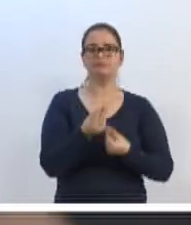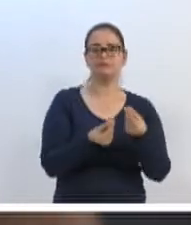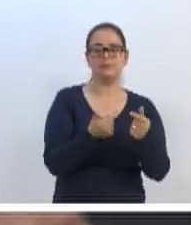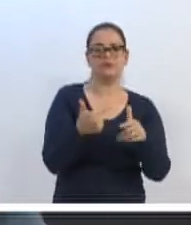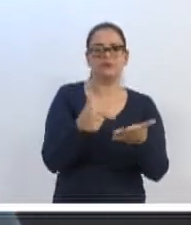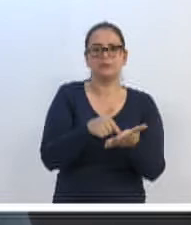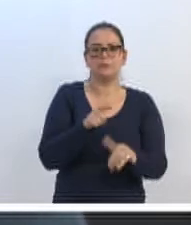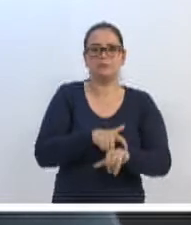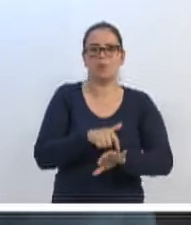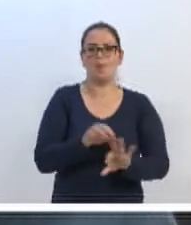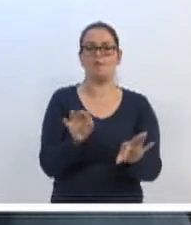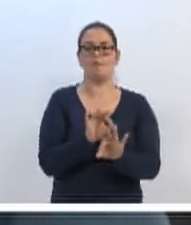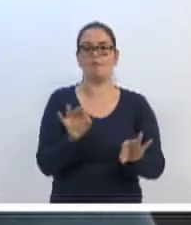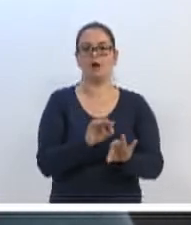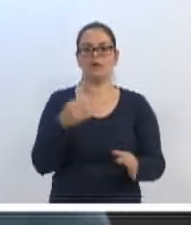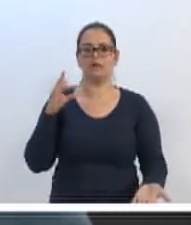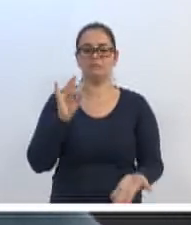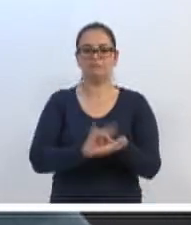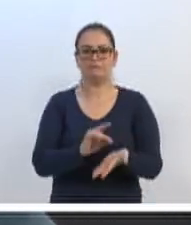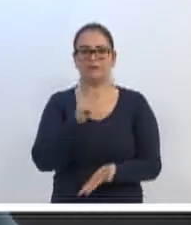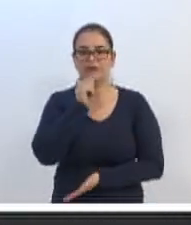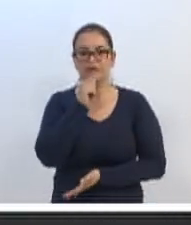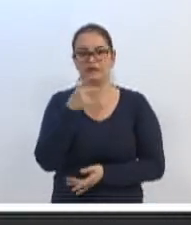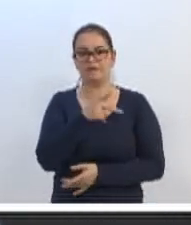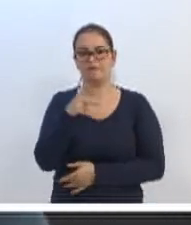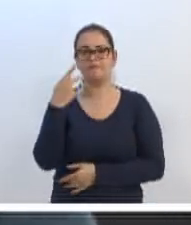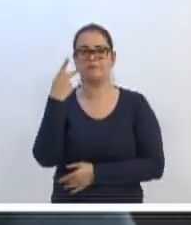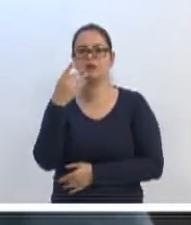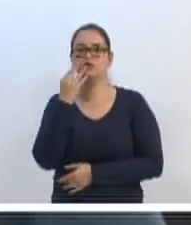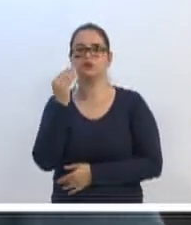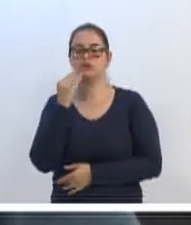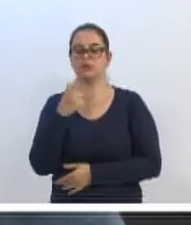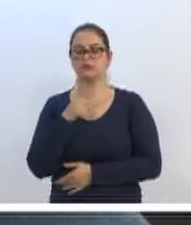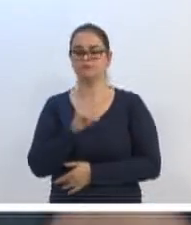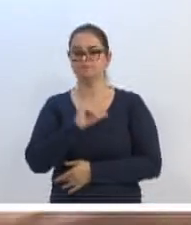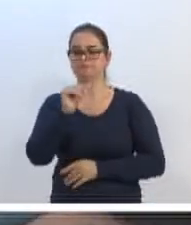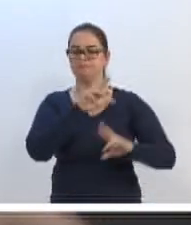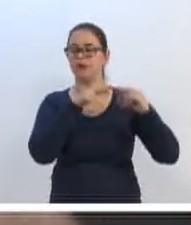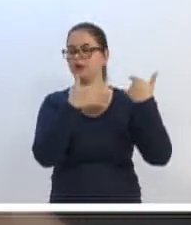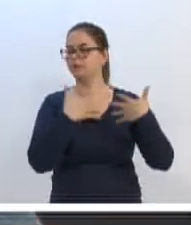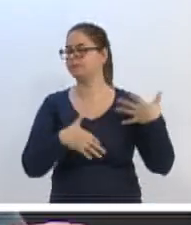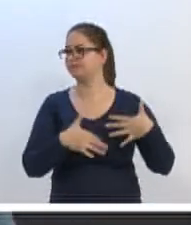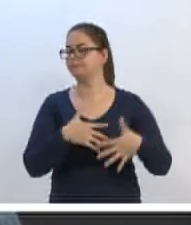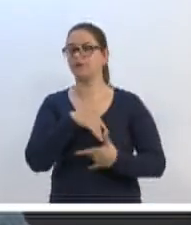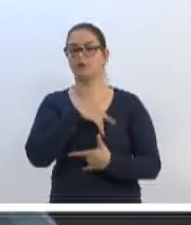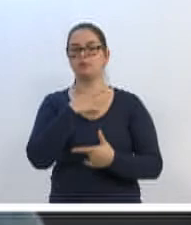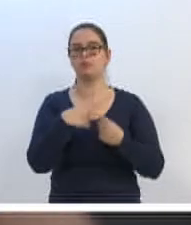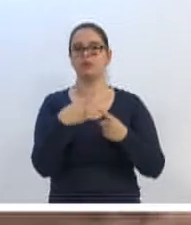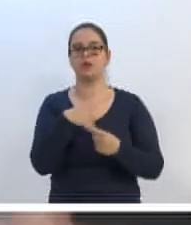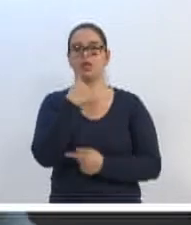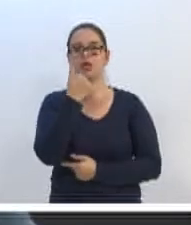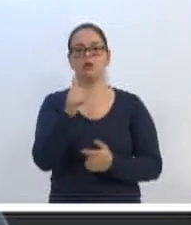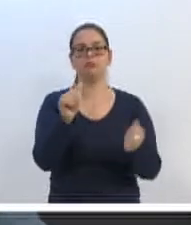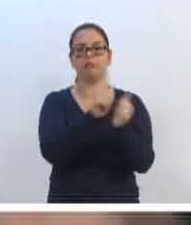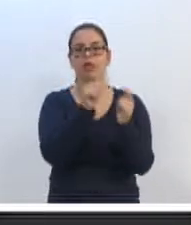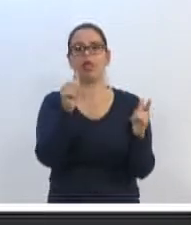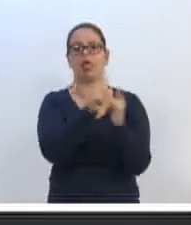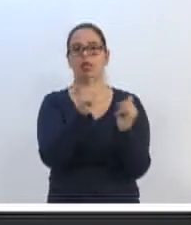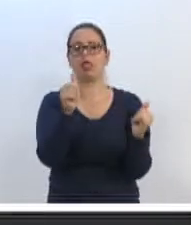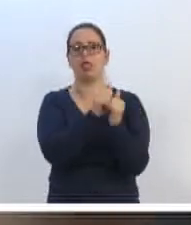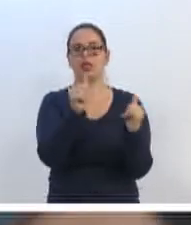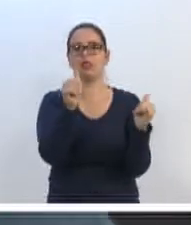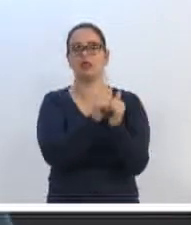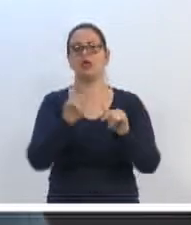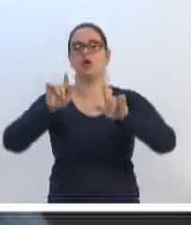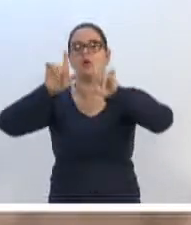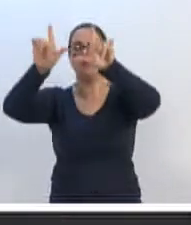até o momento, nada, nada de concreto. O vereador Gilson também acho que saiu bastante frustrado daquela reunião, porque desculpas e mais desculpas, e nada de concreto para as ruas de placa